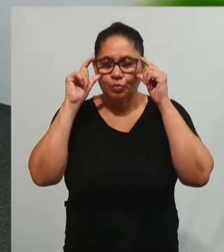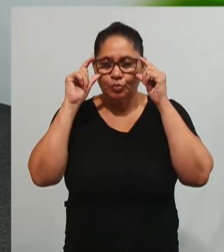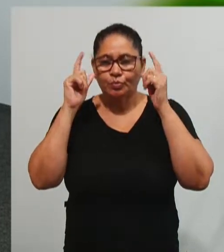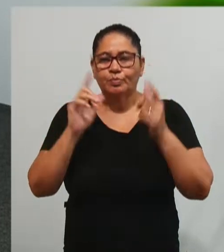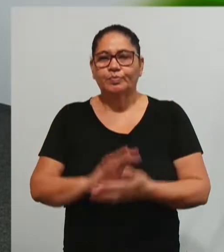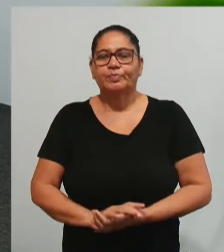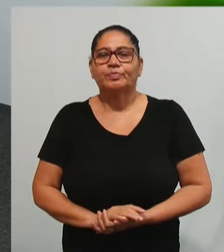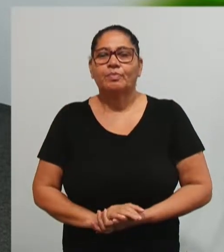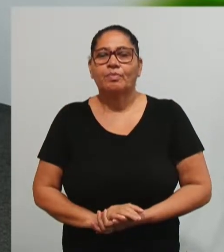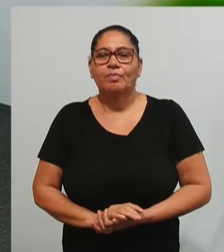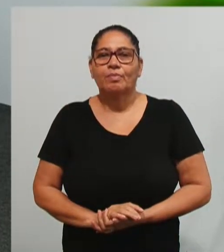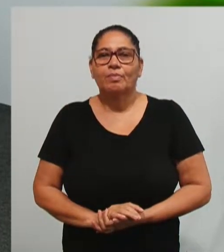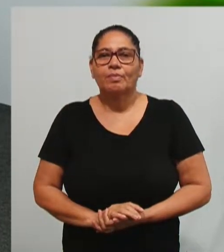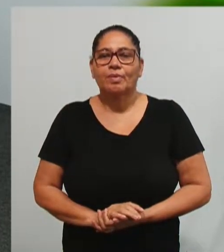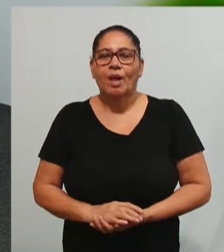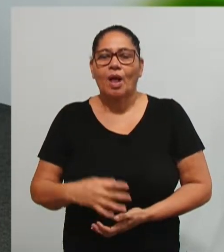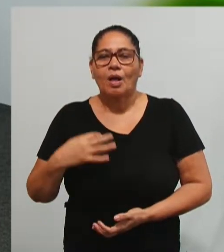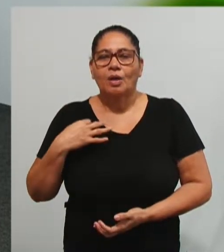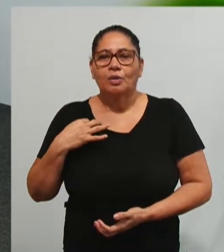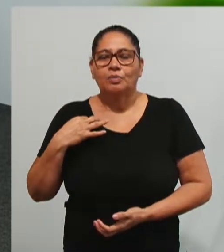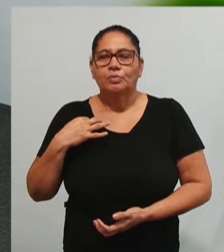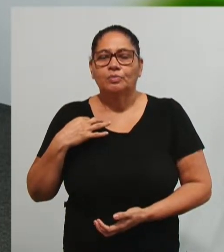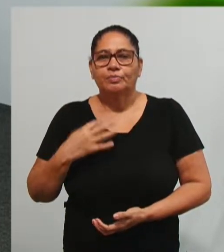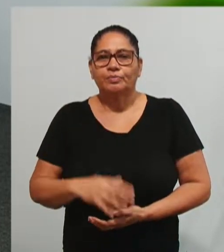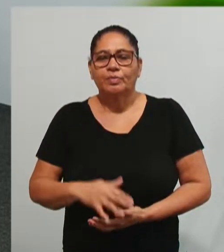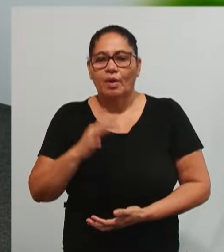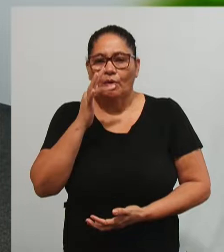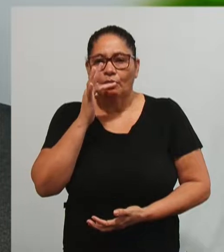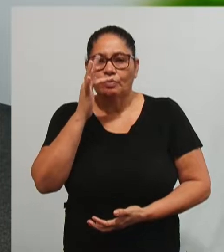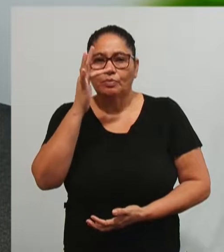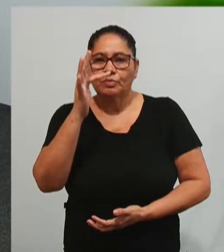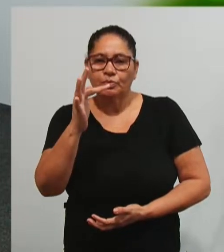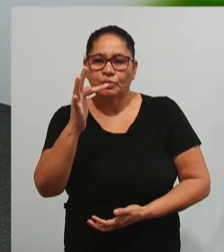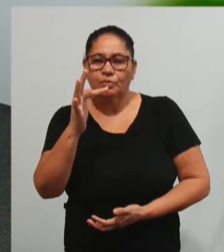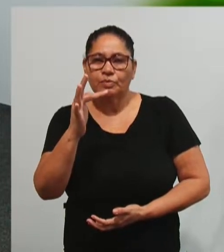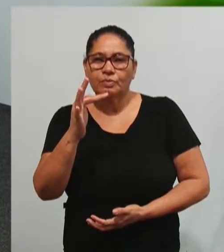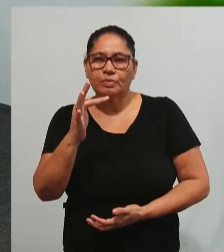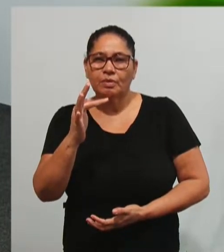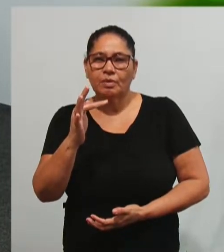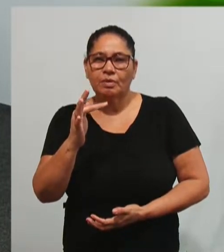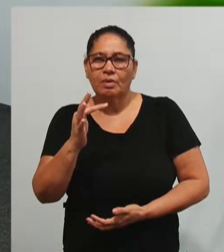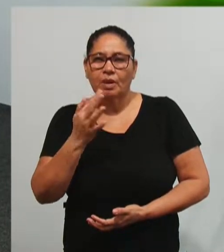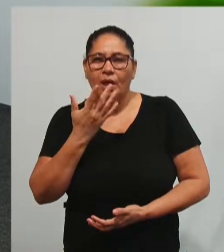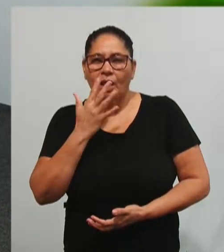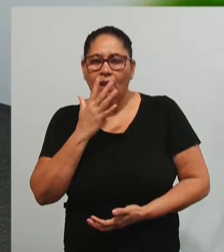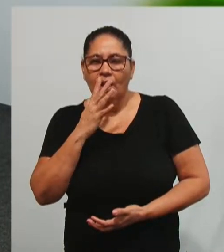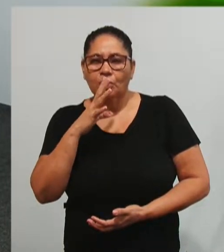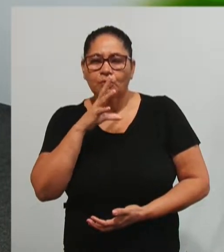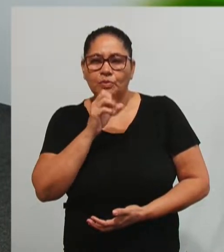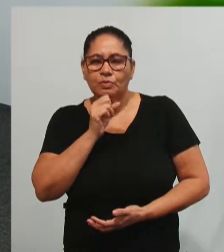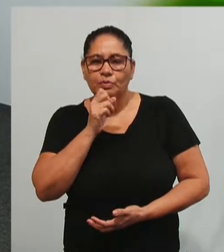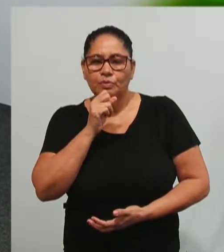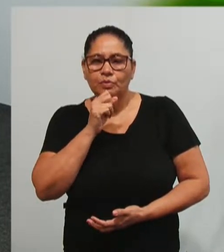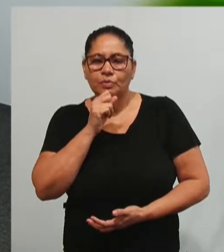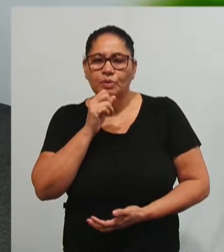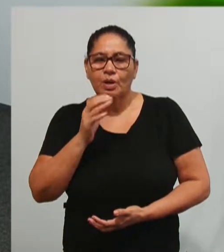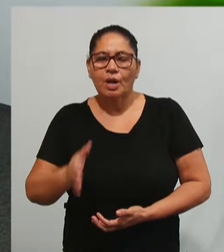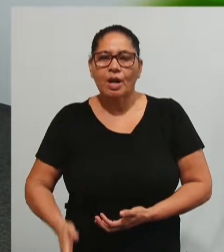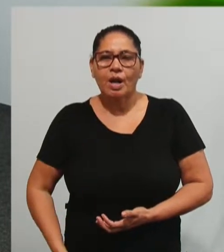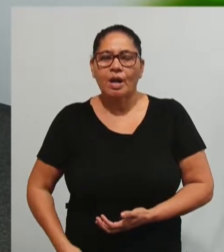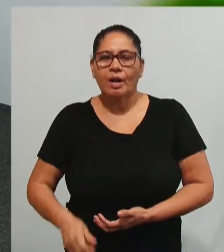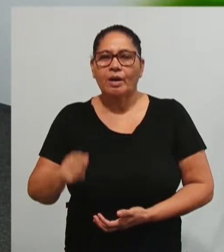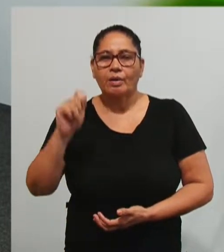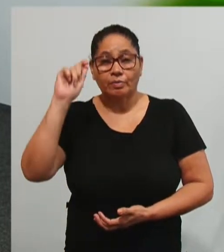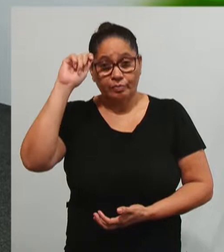estou com uma roupa floral, na tonalidade laranja, de calça preta, de